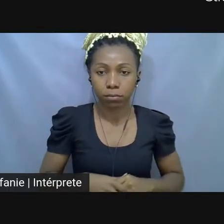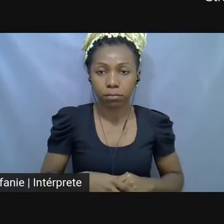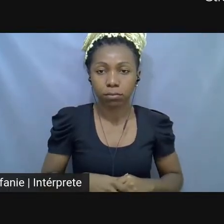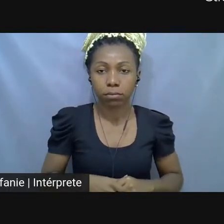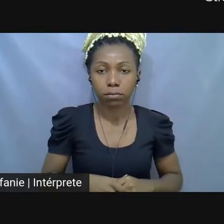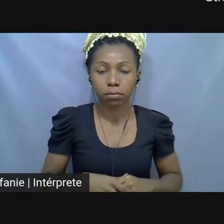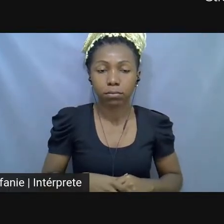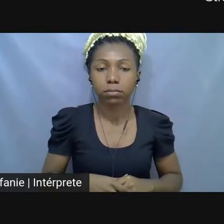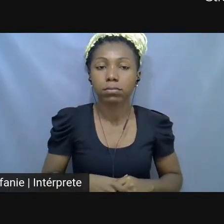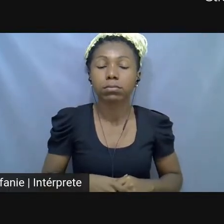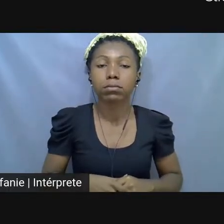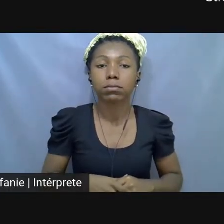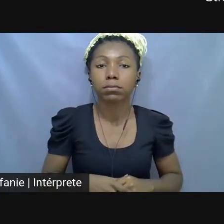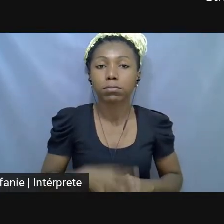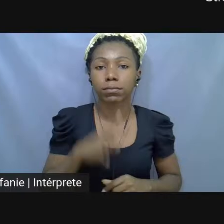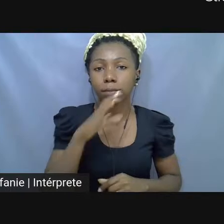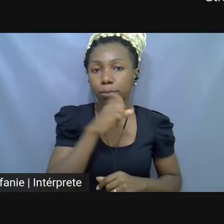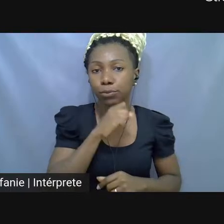É... Prontinho.